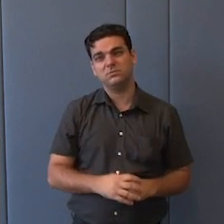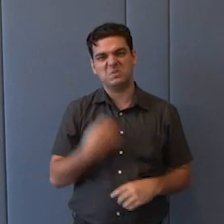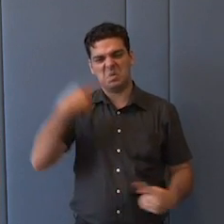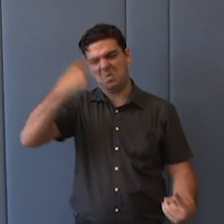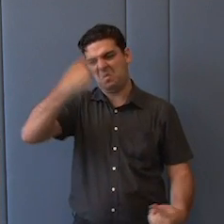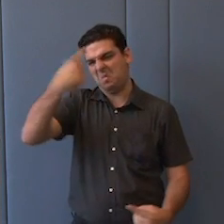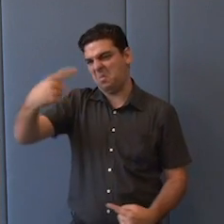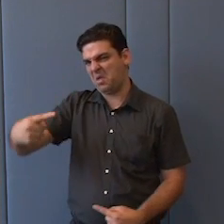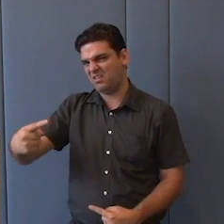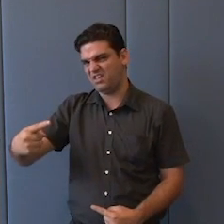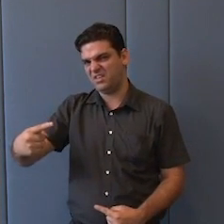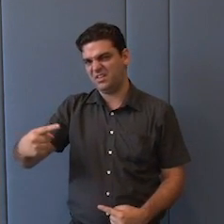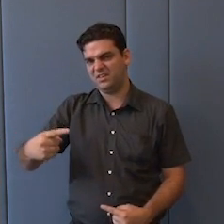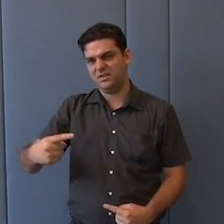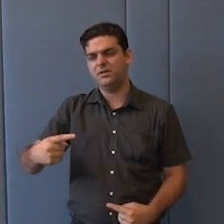de falar.